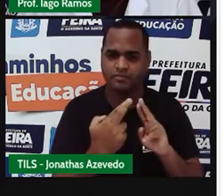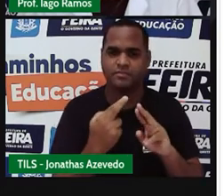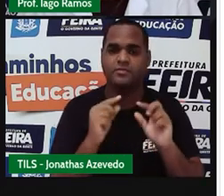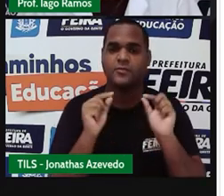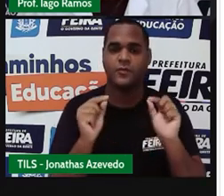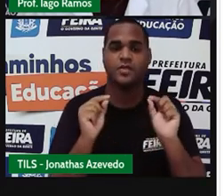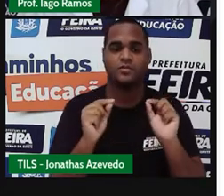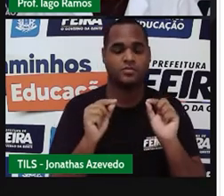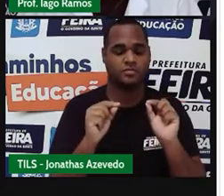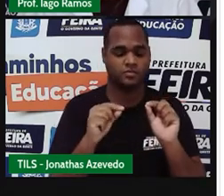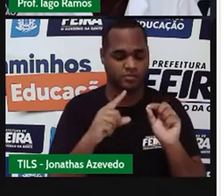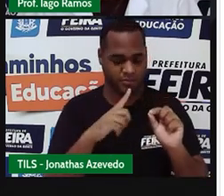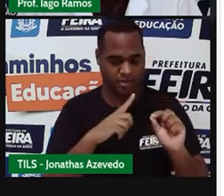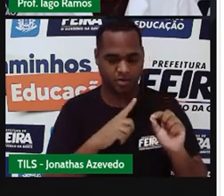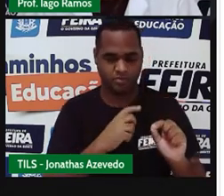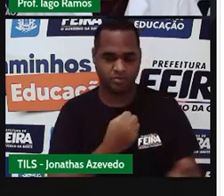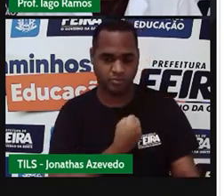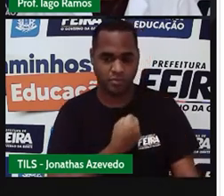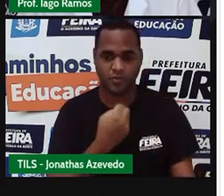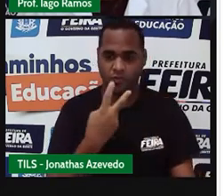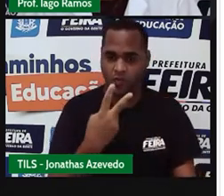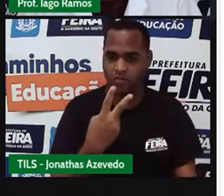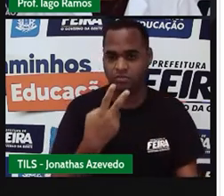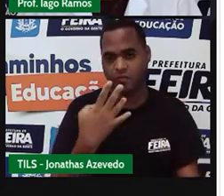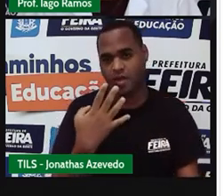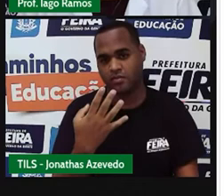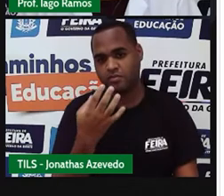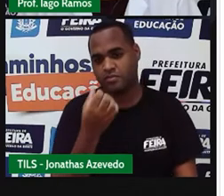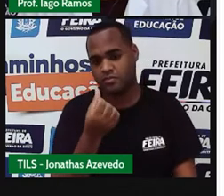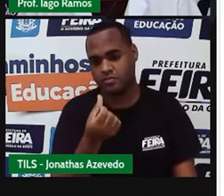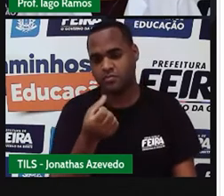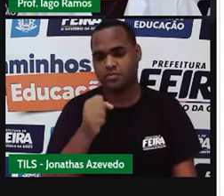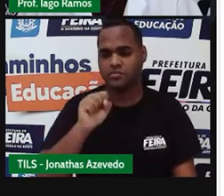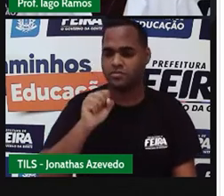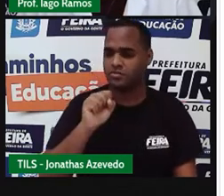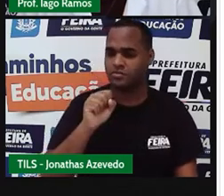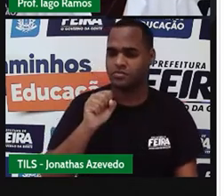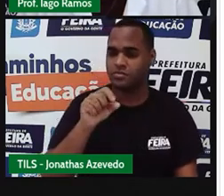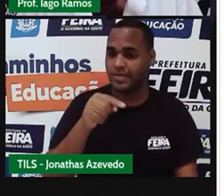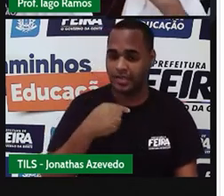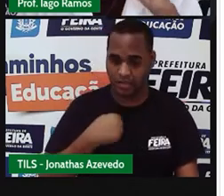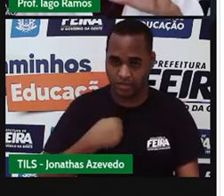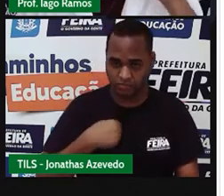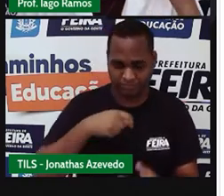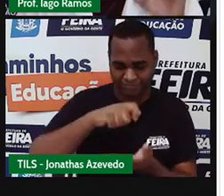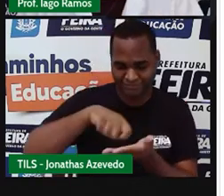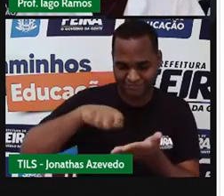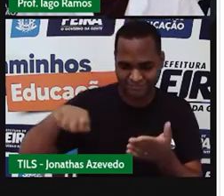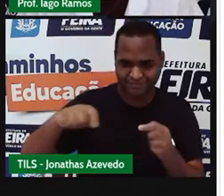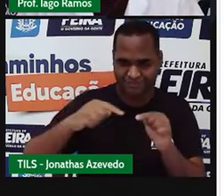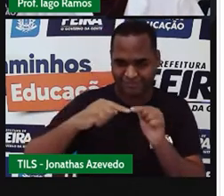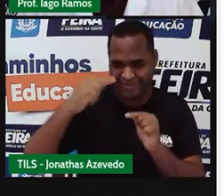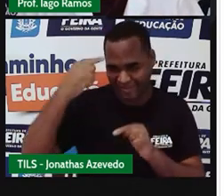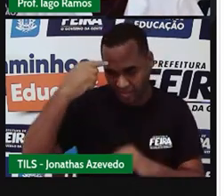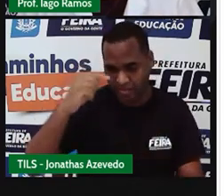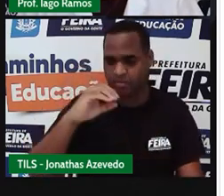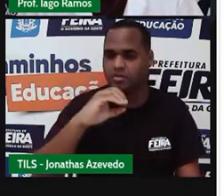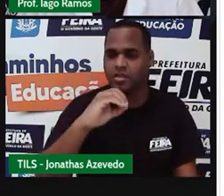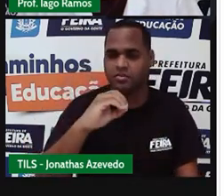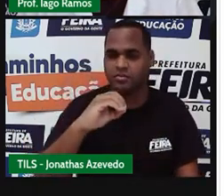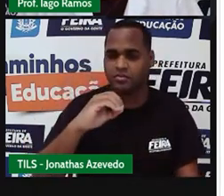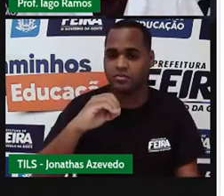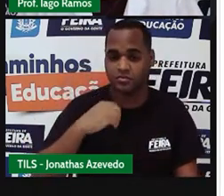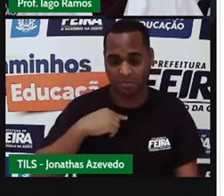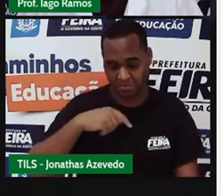Do 2, do 4, do 6 e do 8. Eu vou escrever com o 0 na frente. Por que